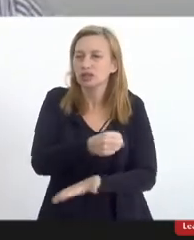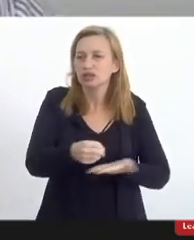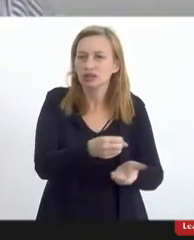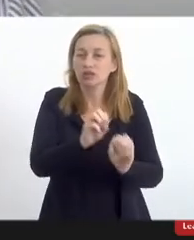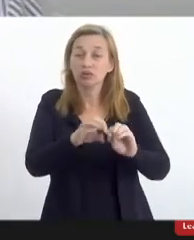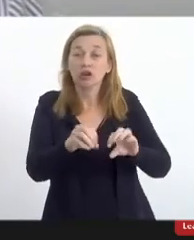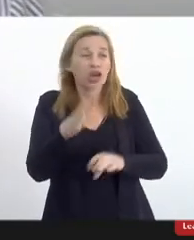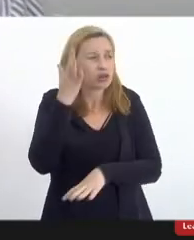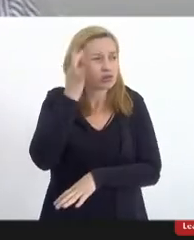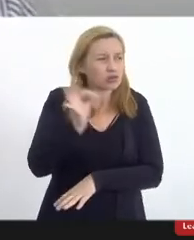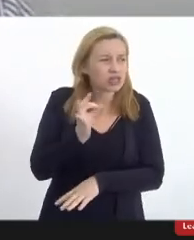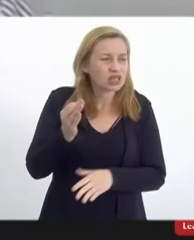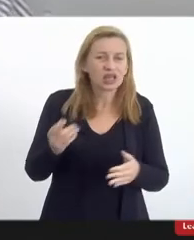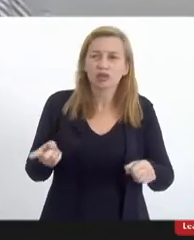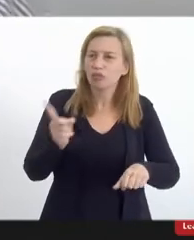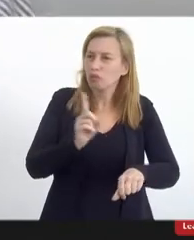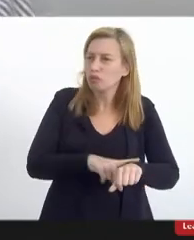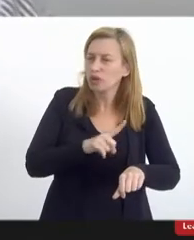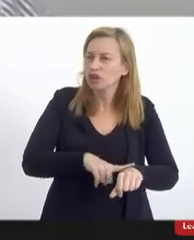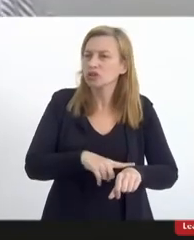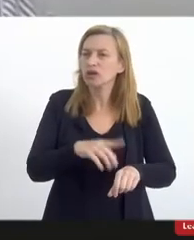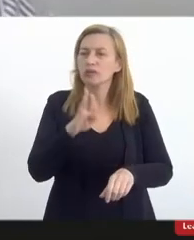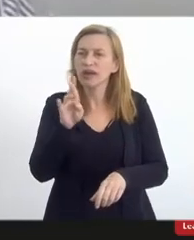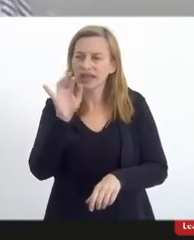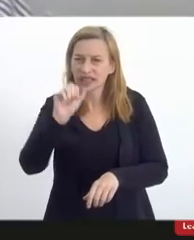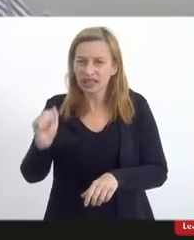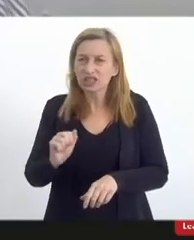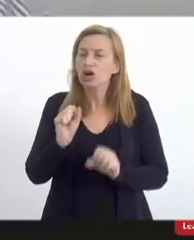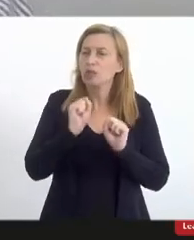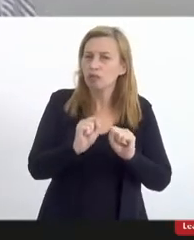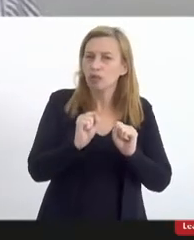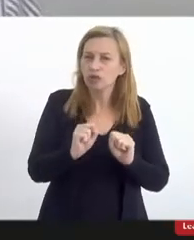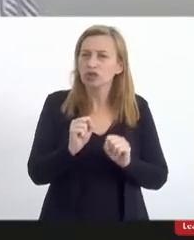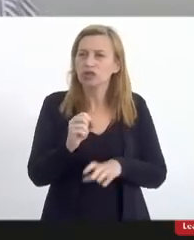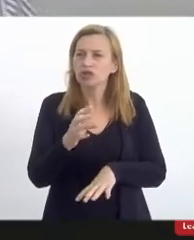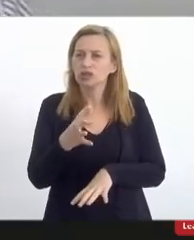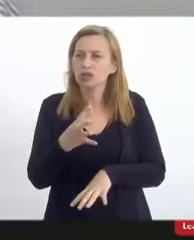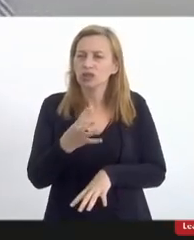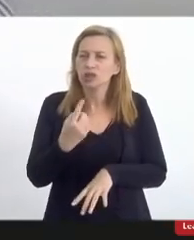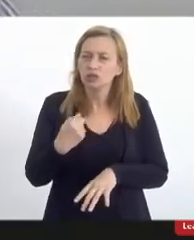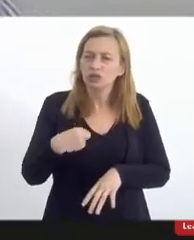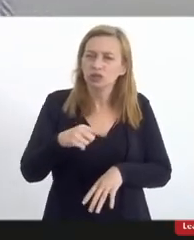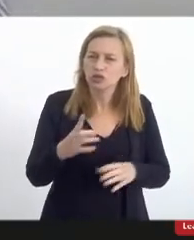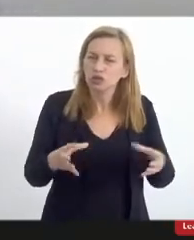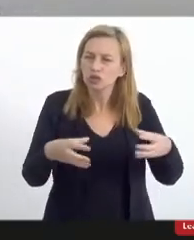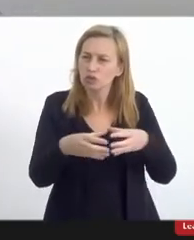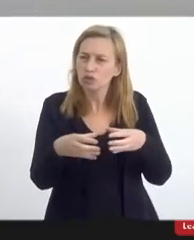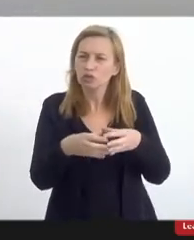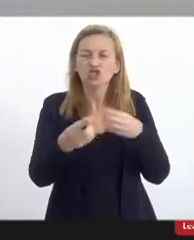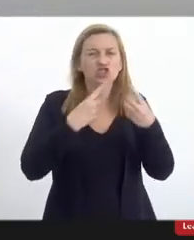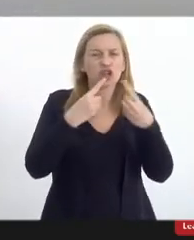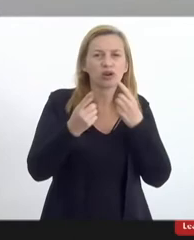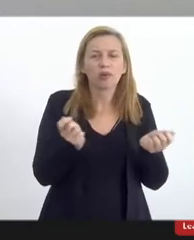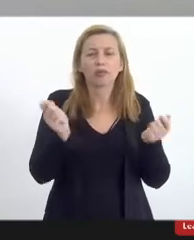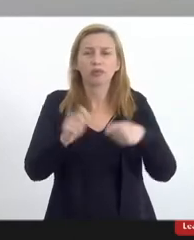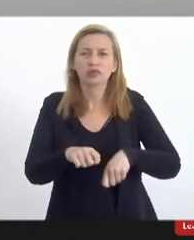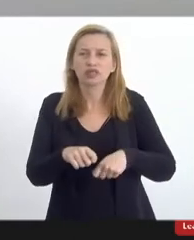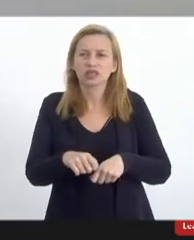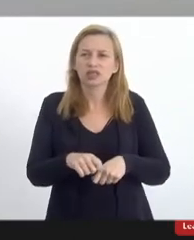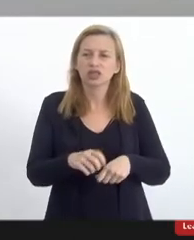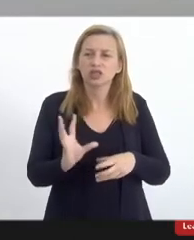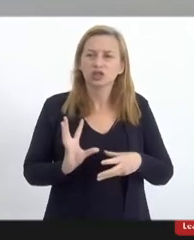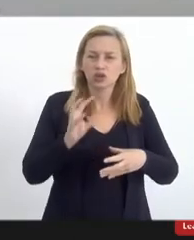ponto a professora Beatriz já pôde tomar conhecimento já pôde com a sua equipe dialogar sobre a possibilidade de